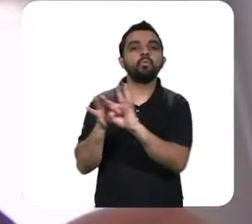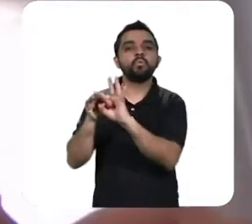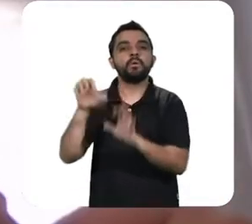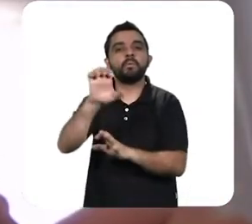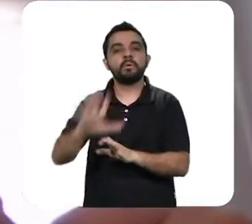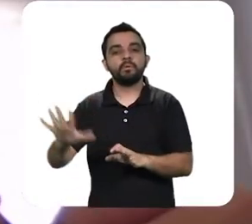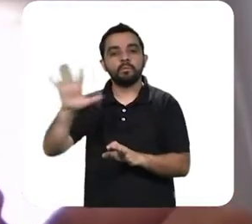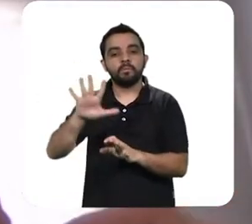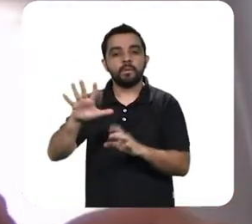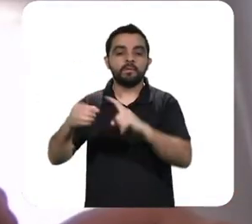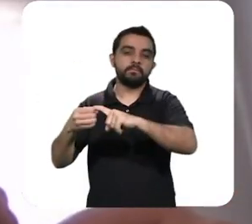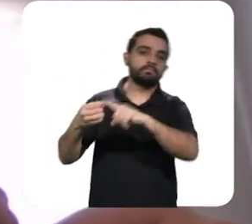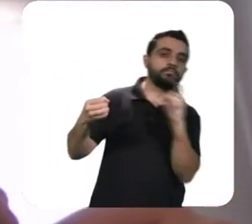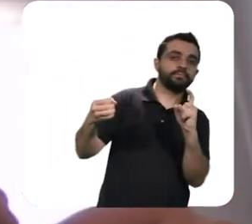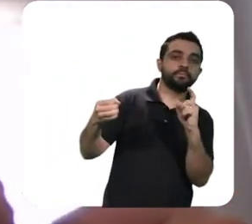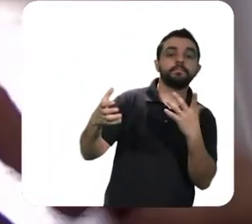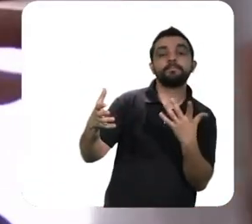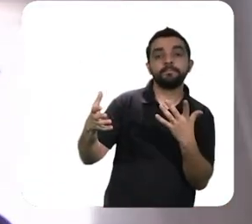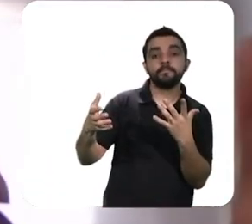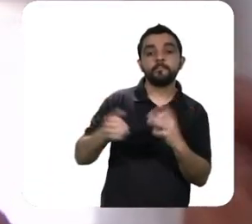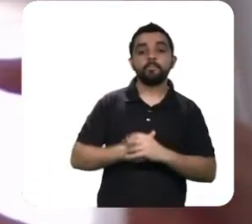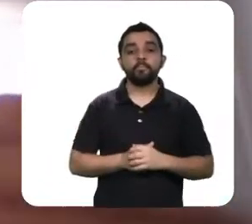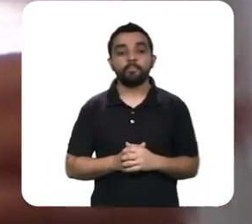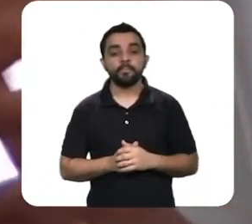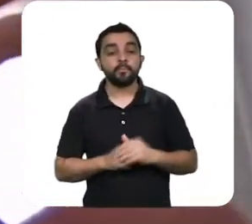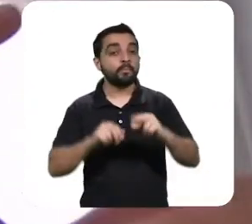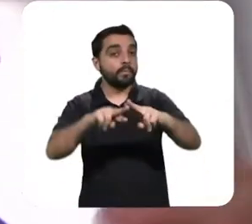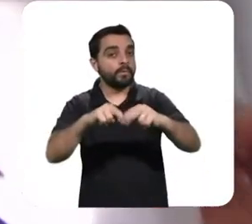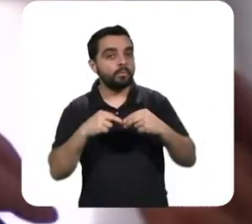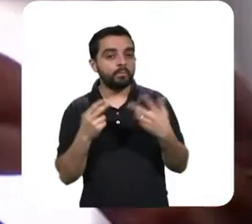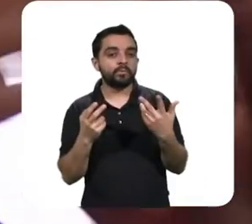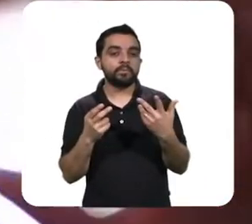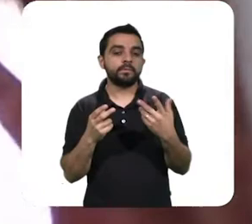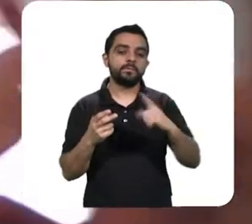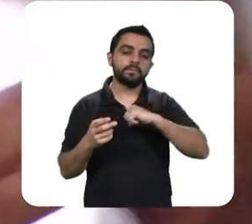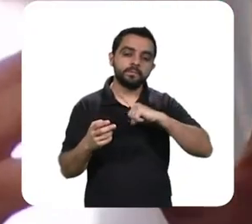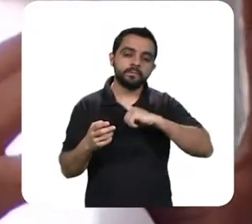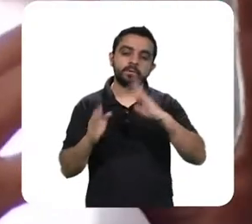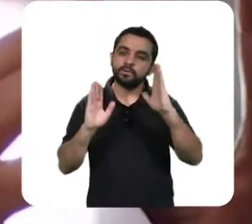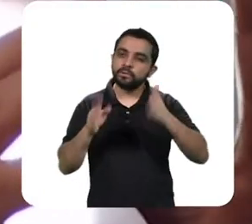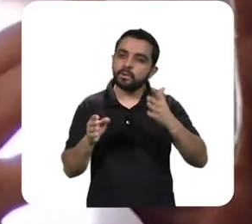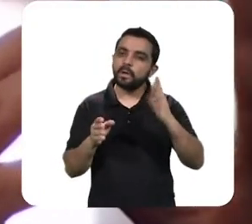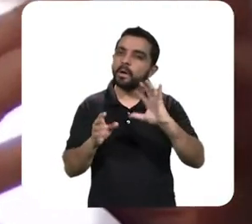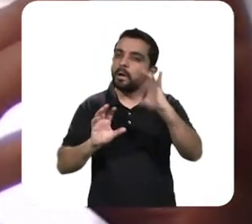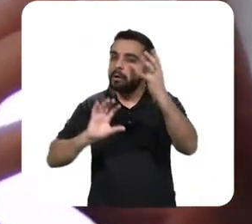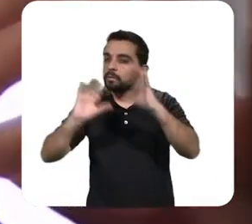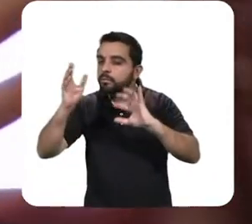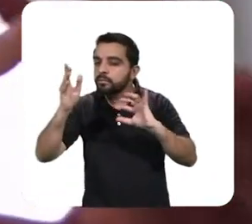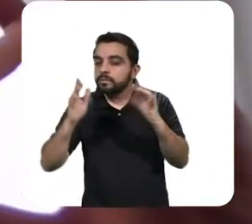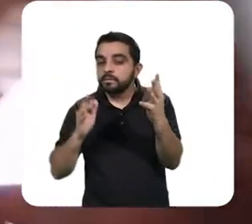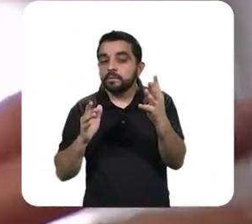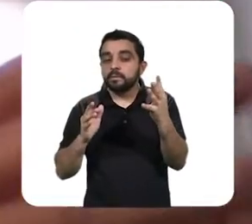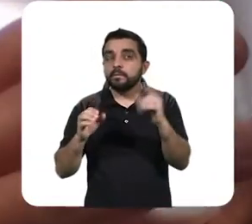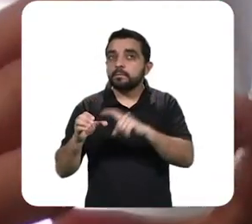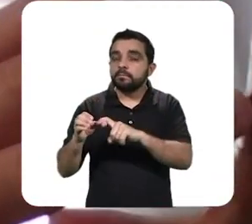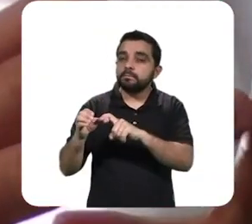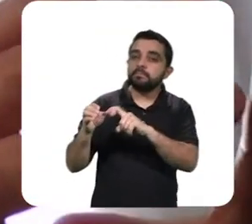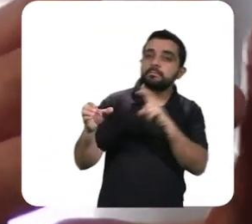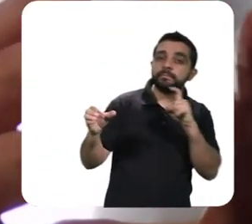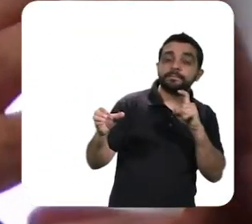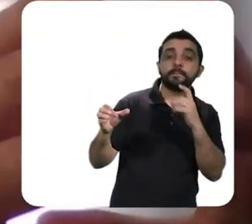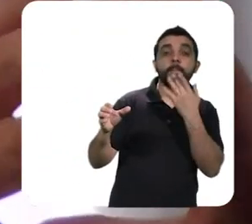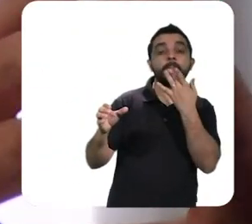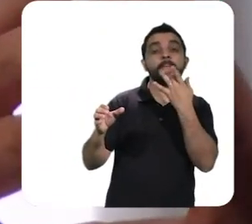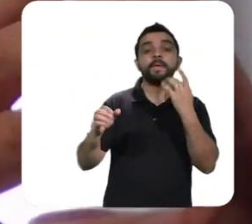eu então a gente tem esse movimento que já vinha acontecendo e a minha percepção é que essa crise